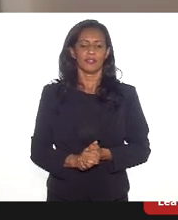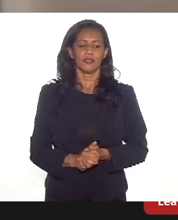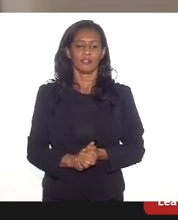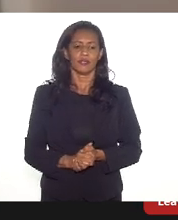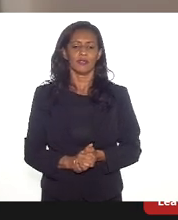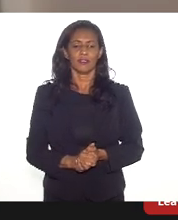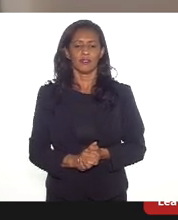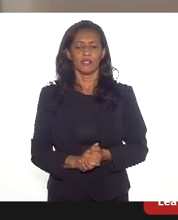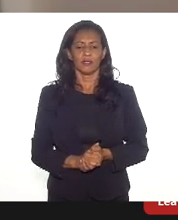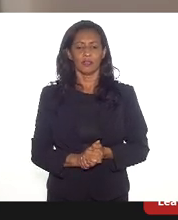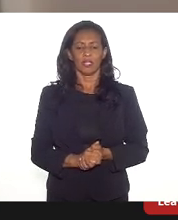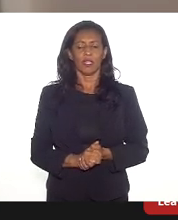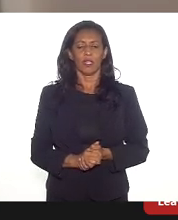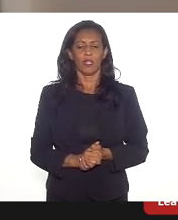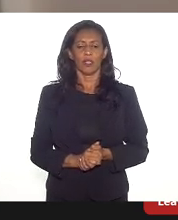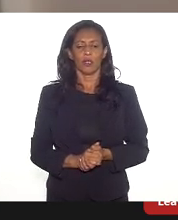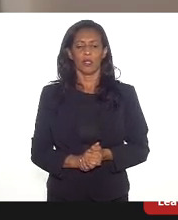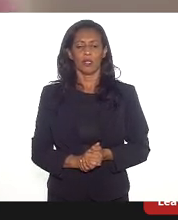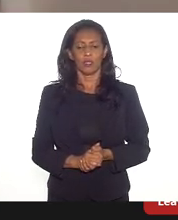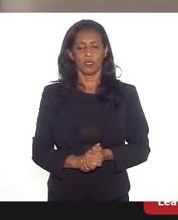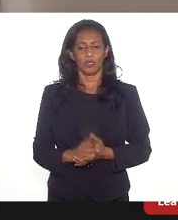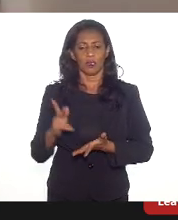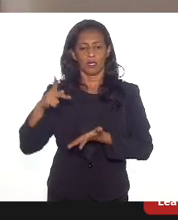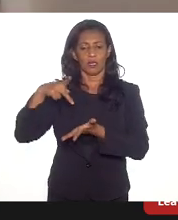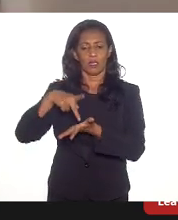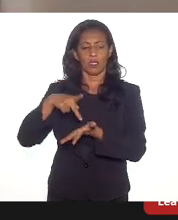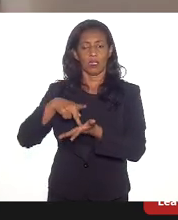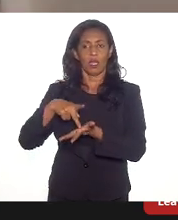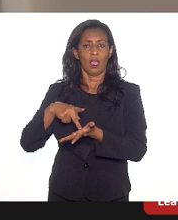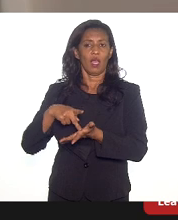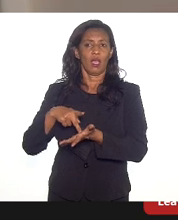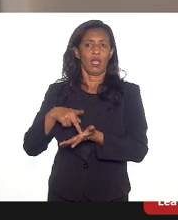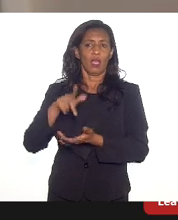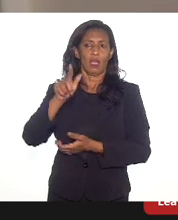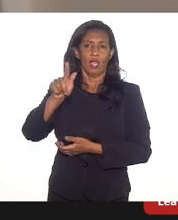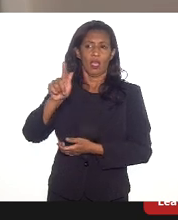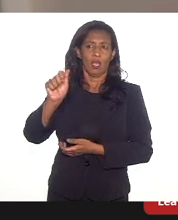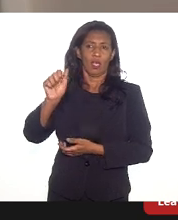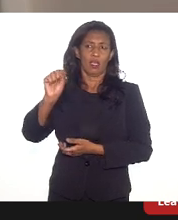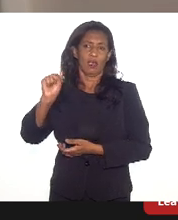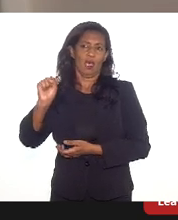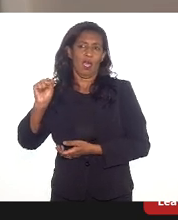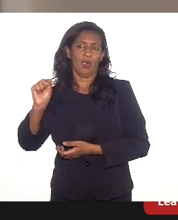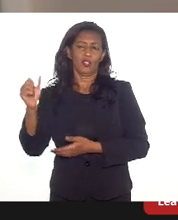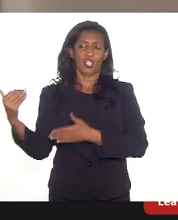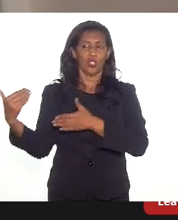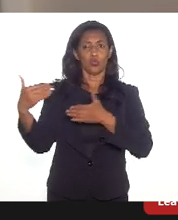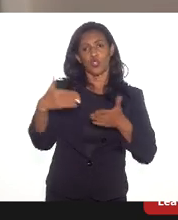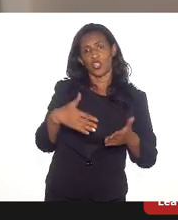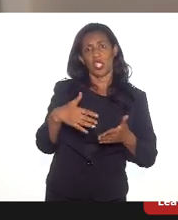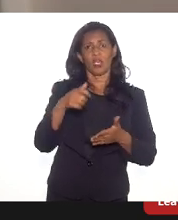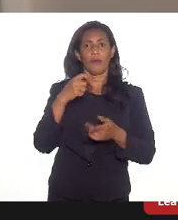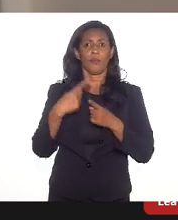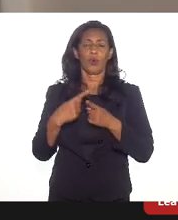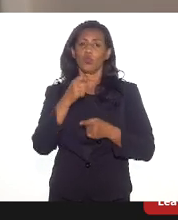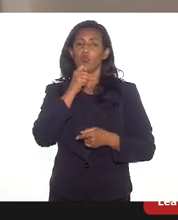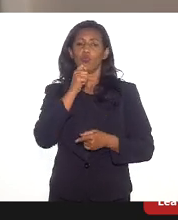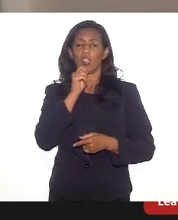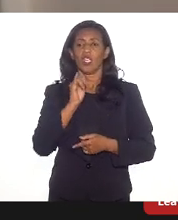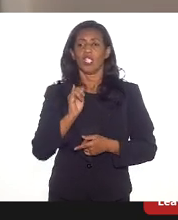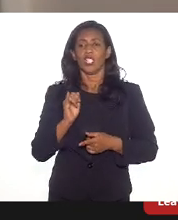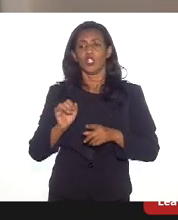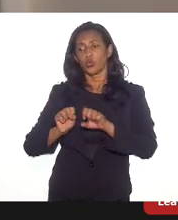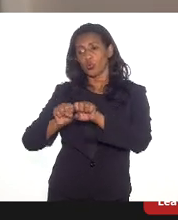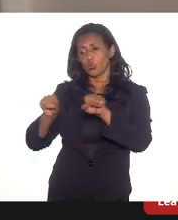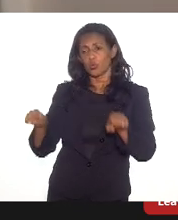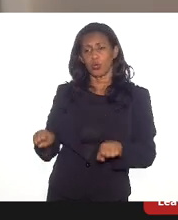qual é o gás, porque, na verdade, o gás não chega e volta, ele nem chega, porque não tem infraestrutura. De fato, nós temos